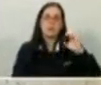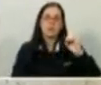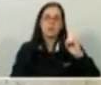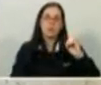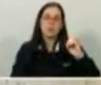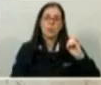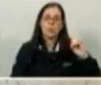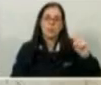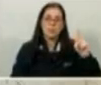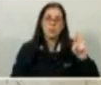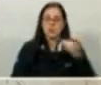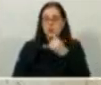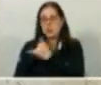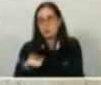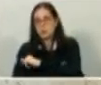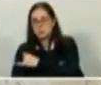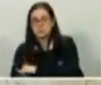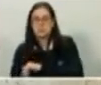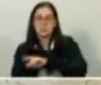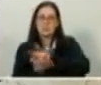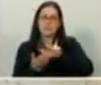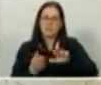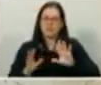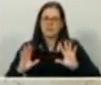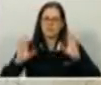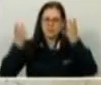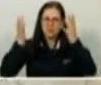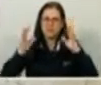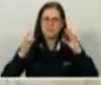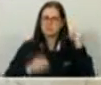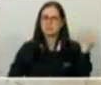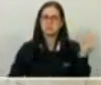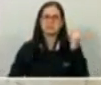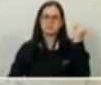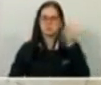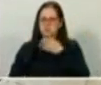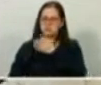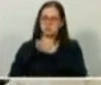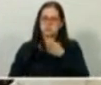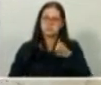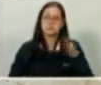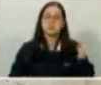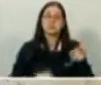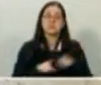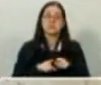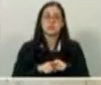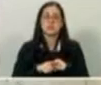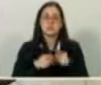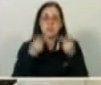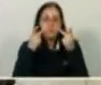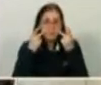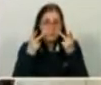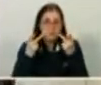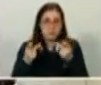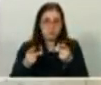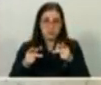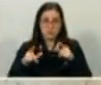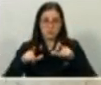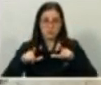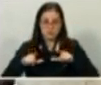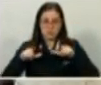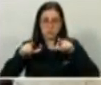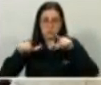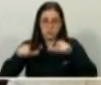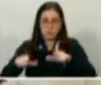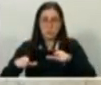COP do Rio de Janeiro, enfim, em eventos importantes e grandes, na visita que eu fiz para entregar o título do cidadão paulistano